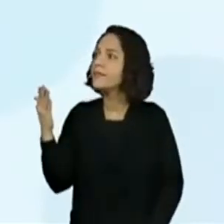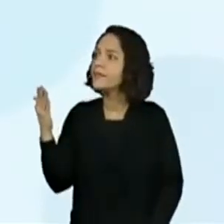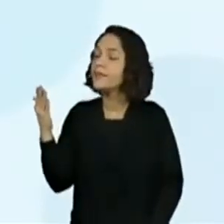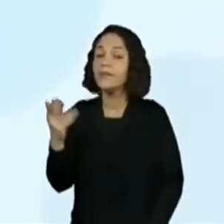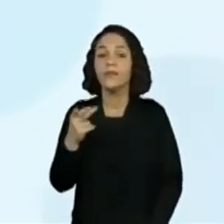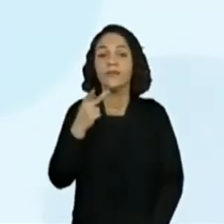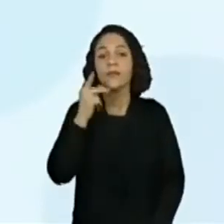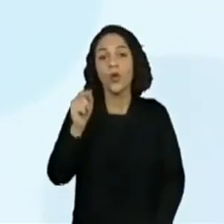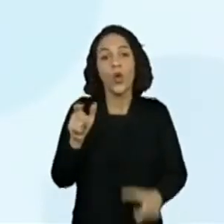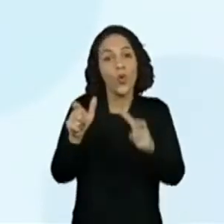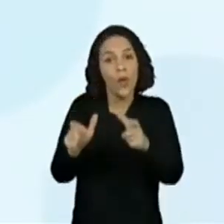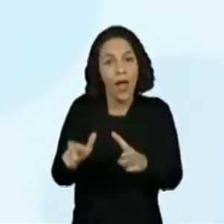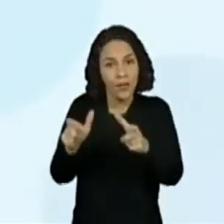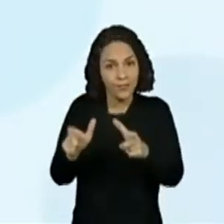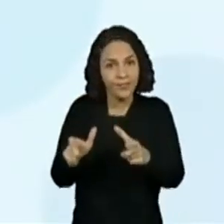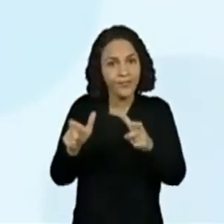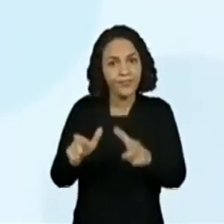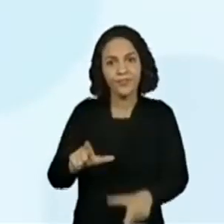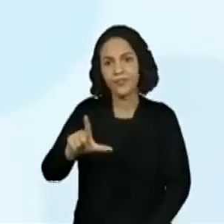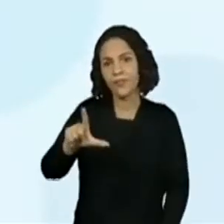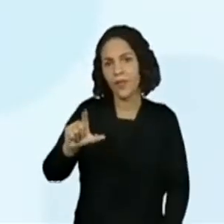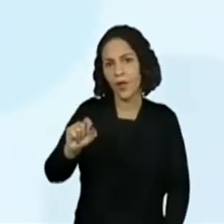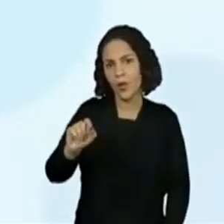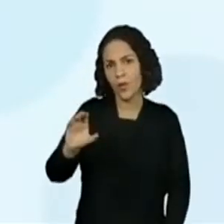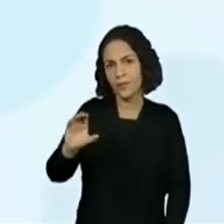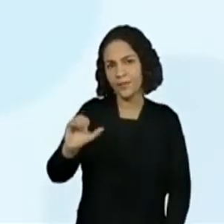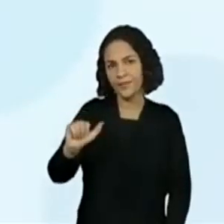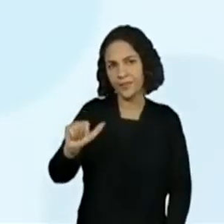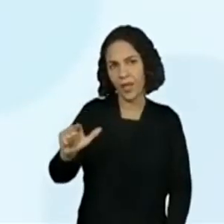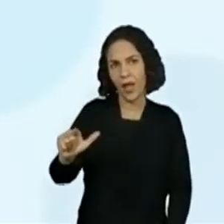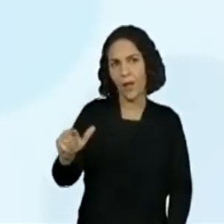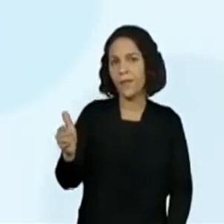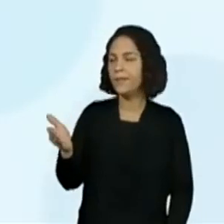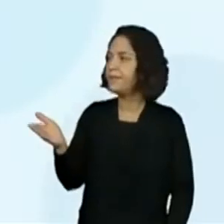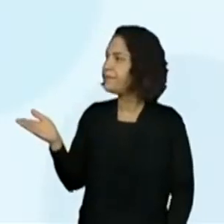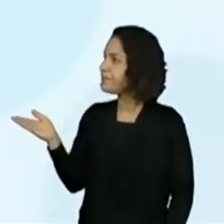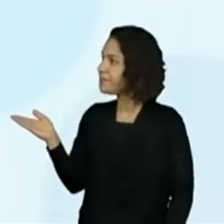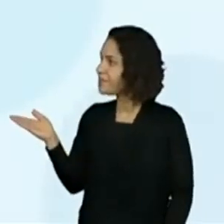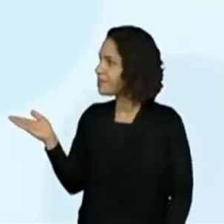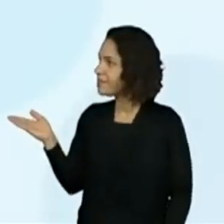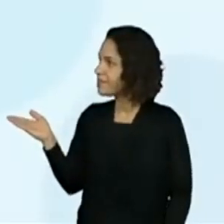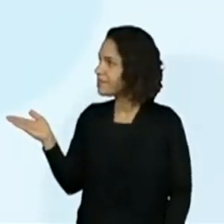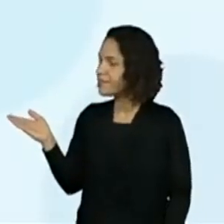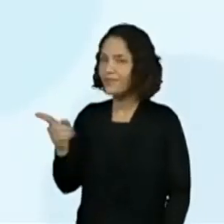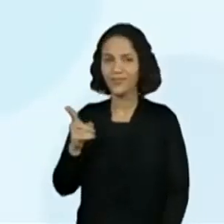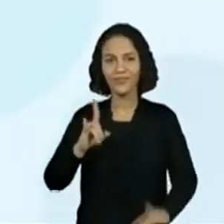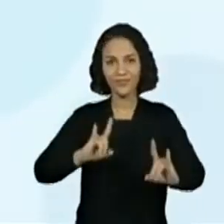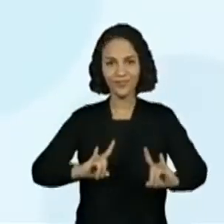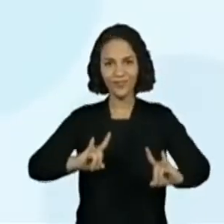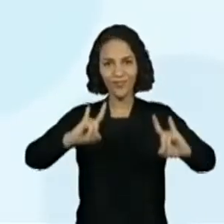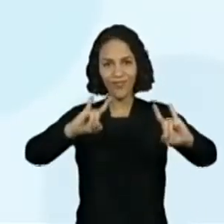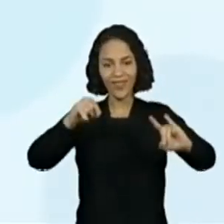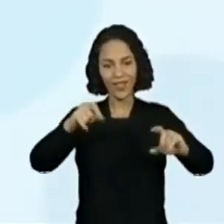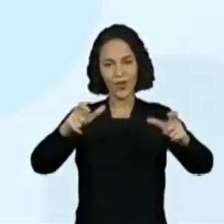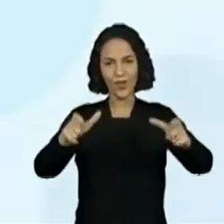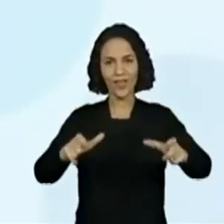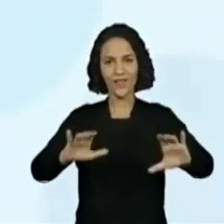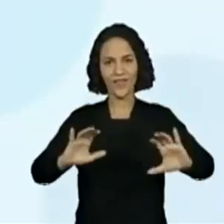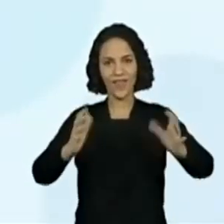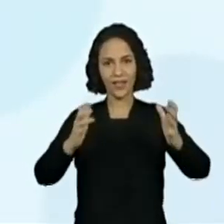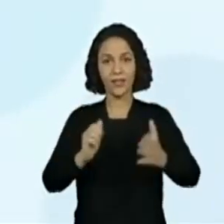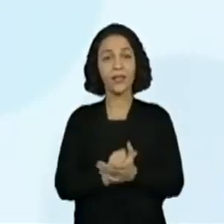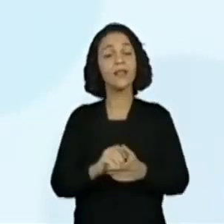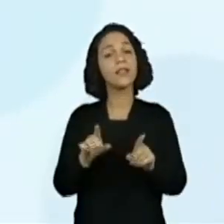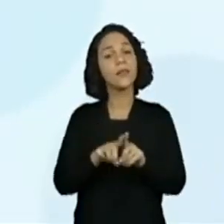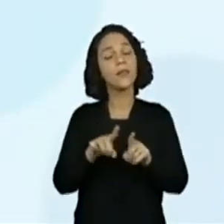eles estão dizendo que tem o local nesse texto. Que eu vejo aqui, ó. Que é o salão de festa. Tem uma data e